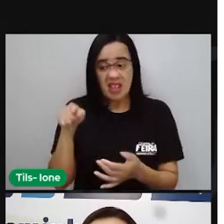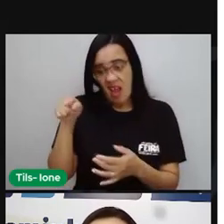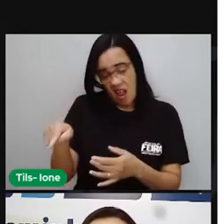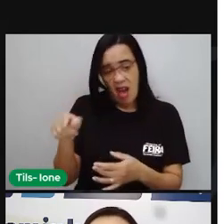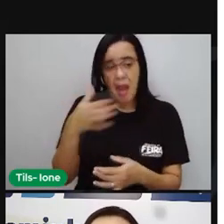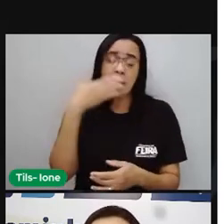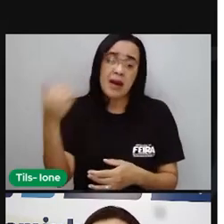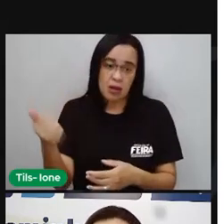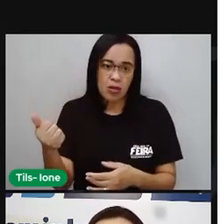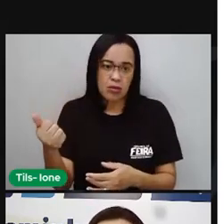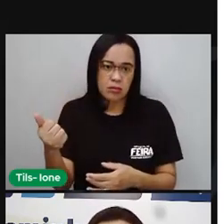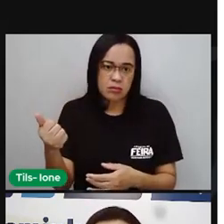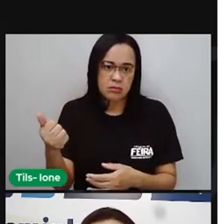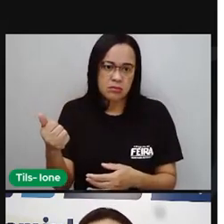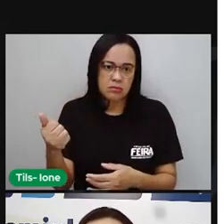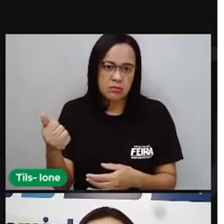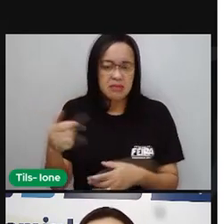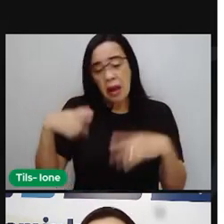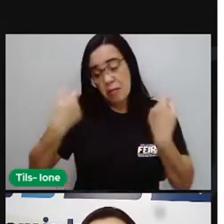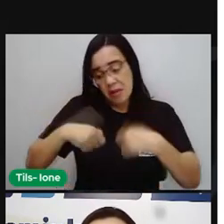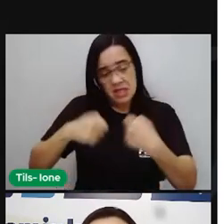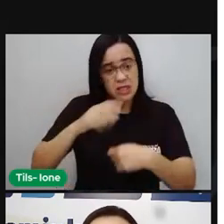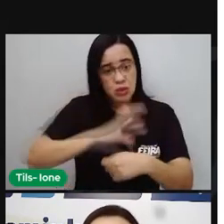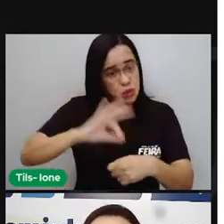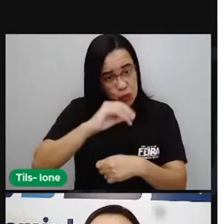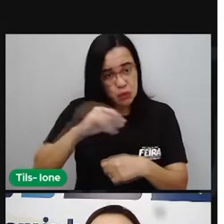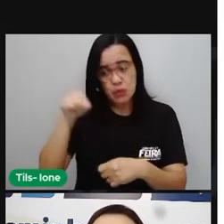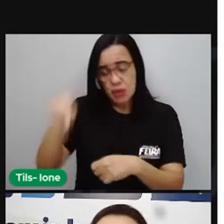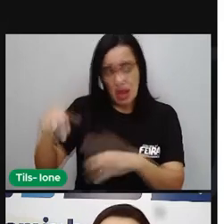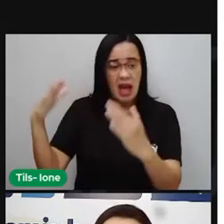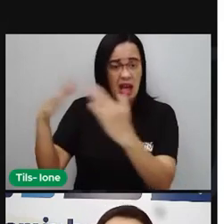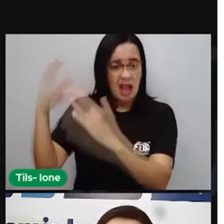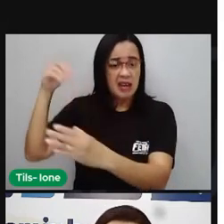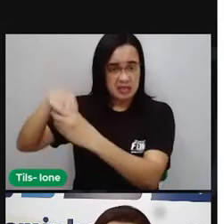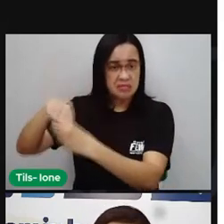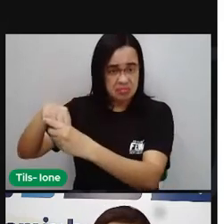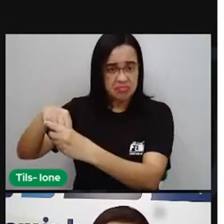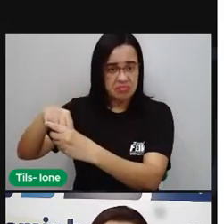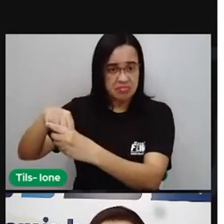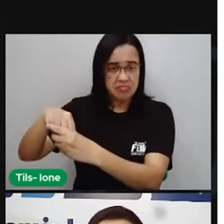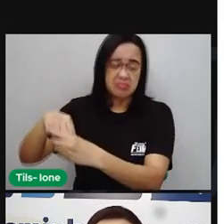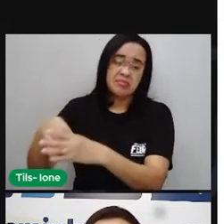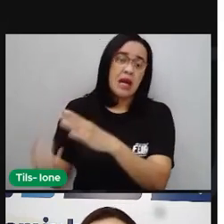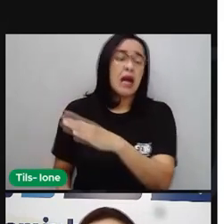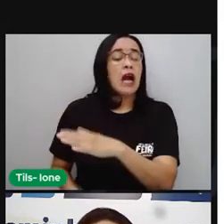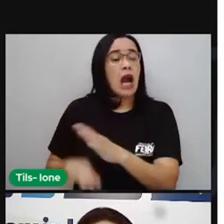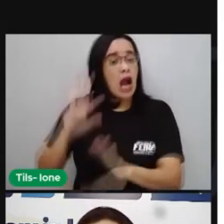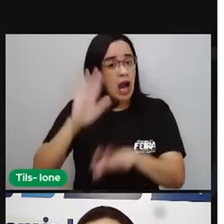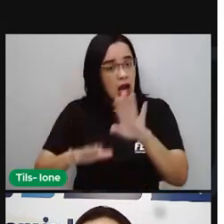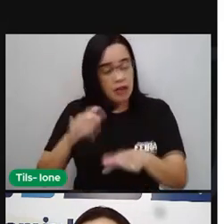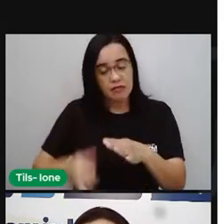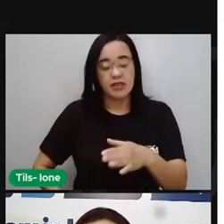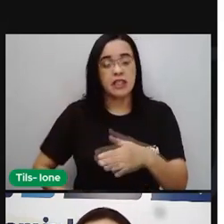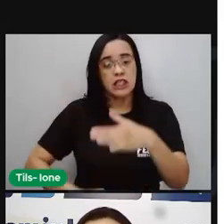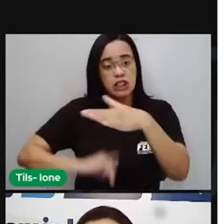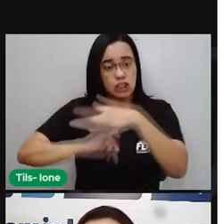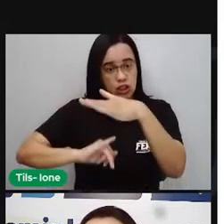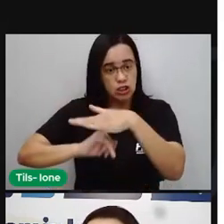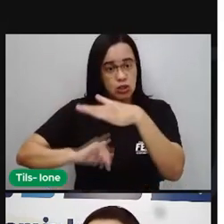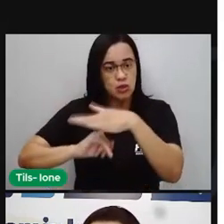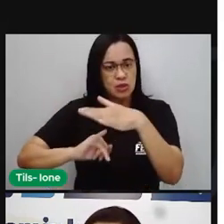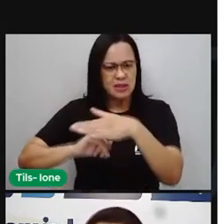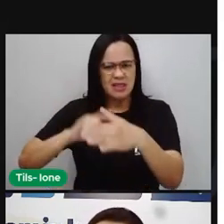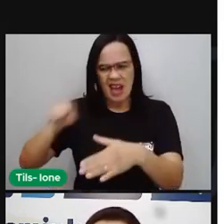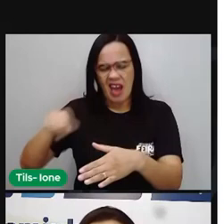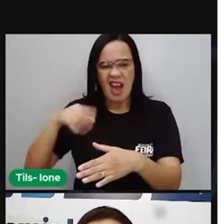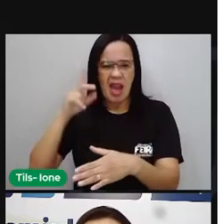as necessidades que um idoso tem. Então, em muitas situações, é tentando oferecer uma qualidade de